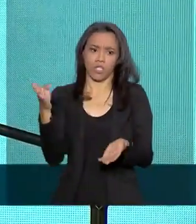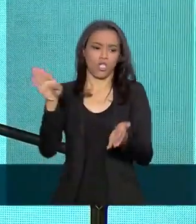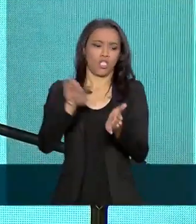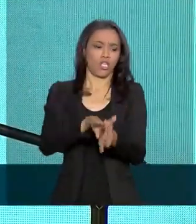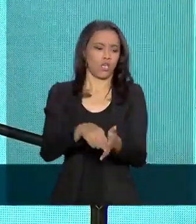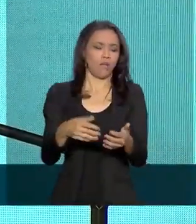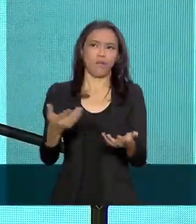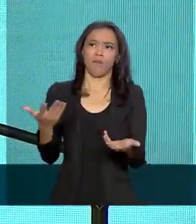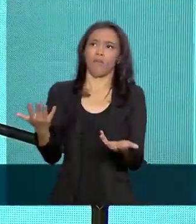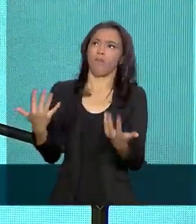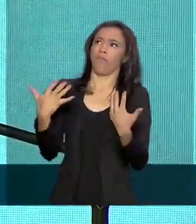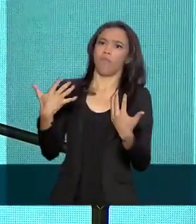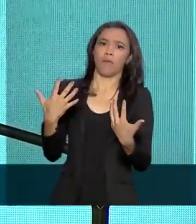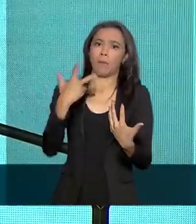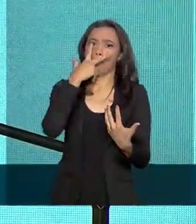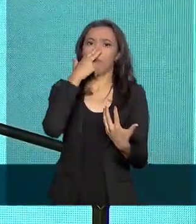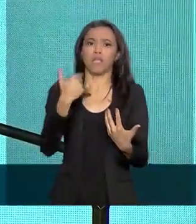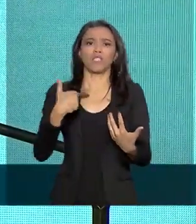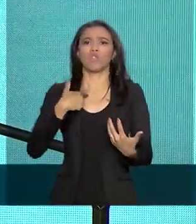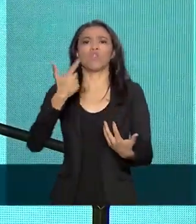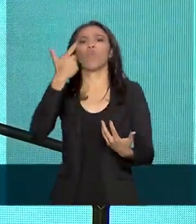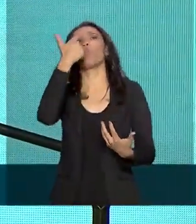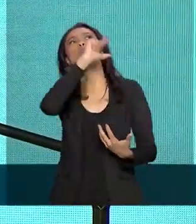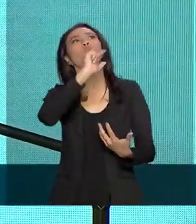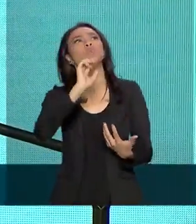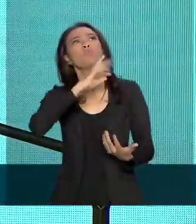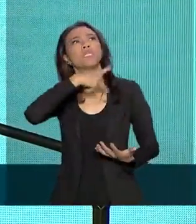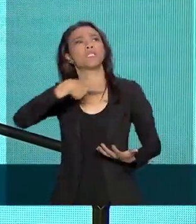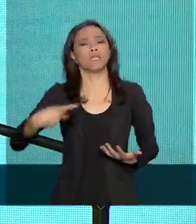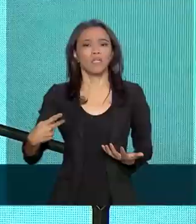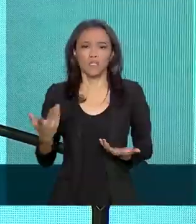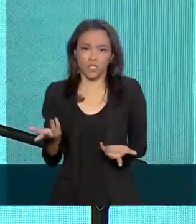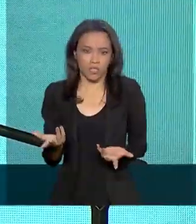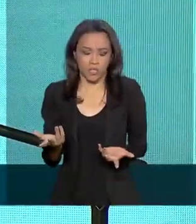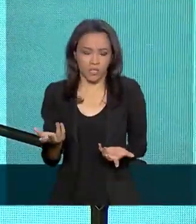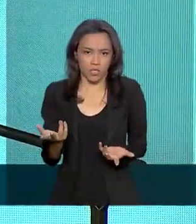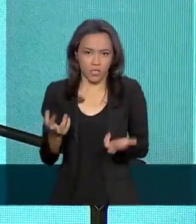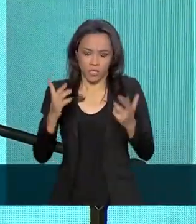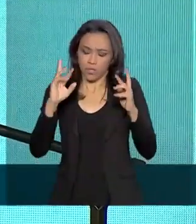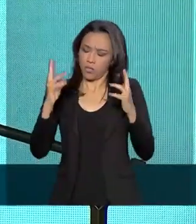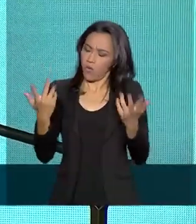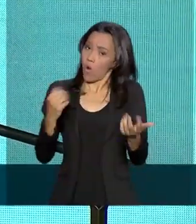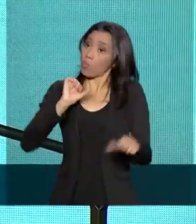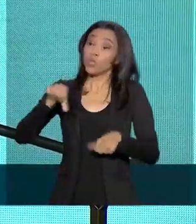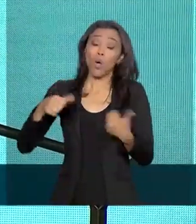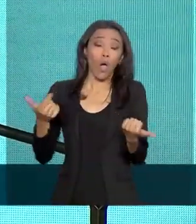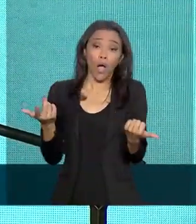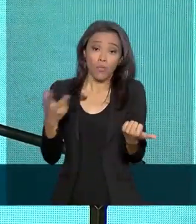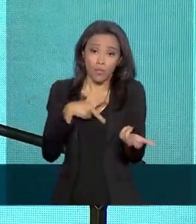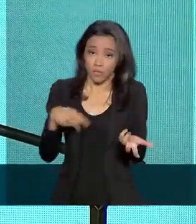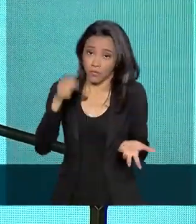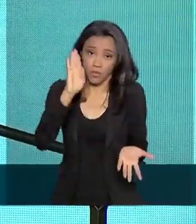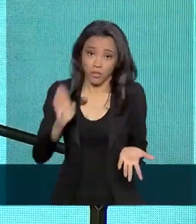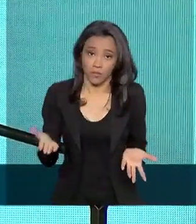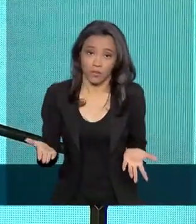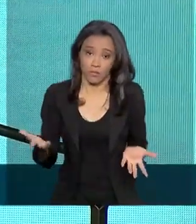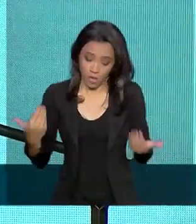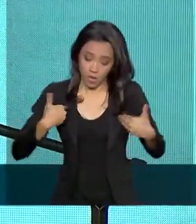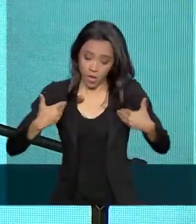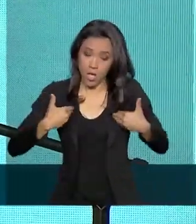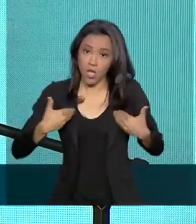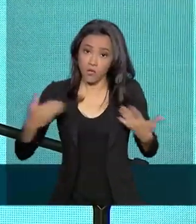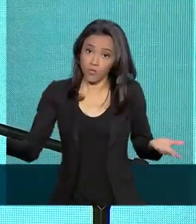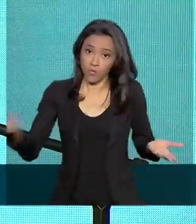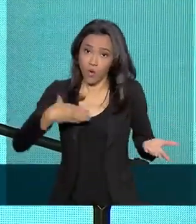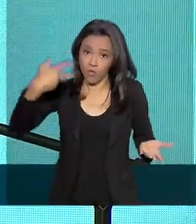cima da gente, como se eu fosse um outro presidente qualquer do Brasil. E eu falei, mudou. Está sob nova